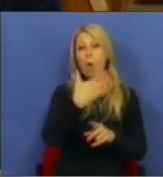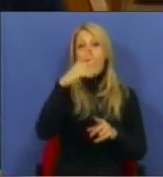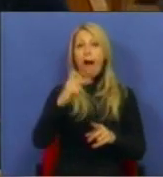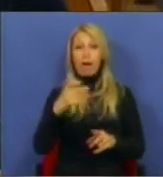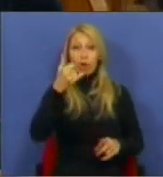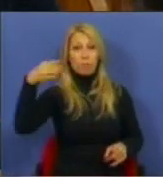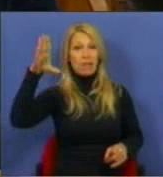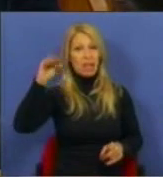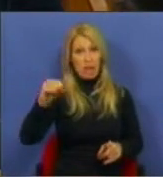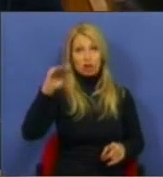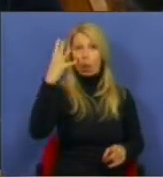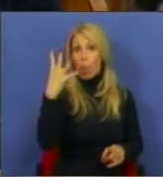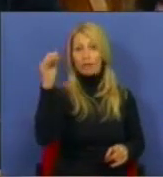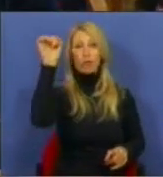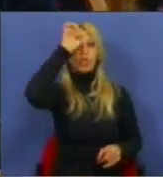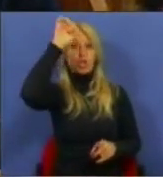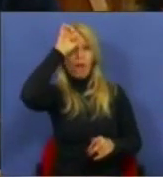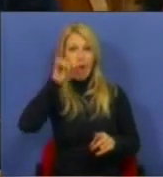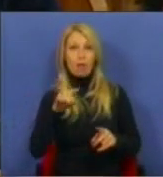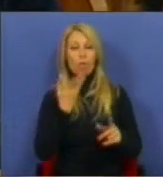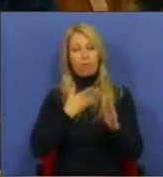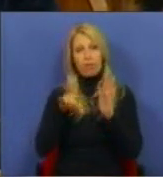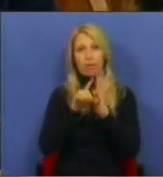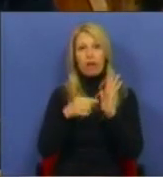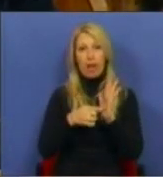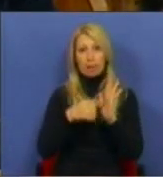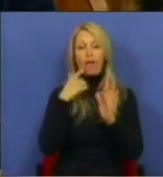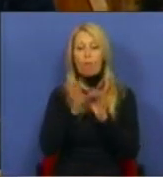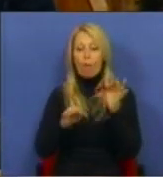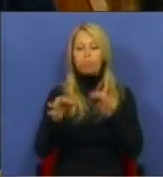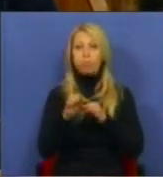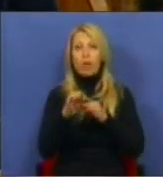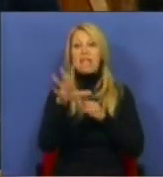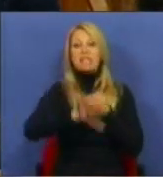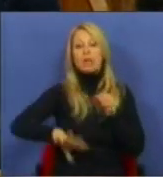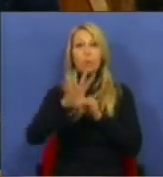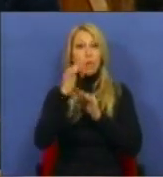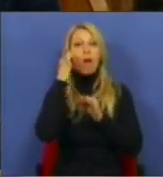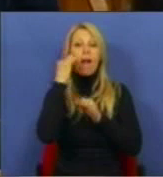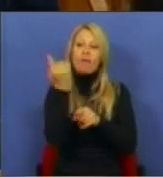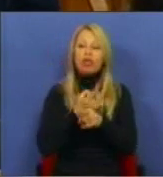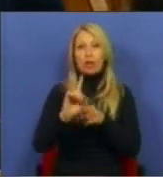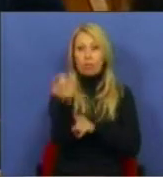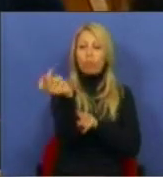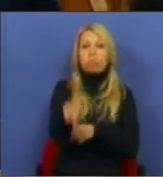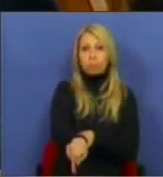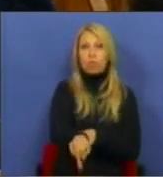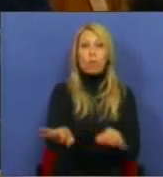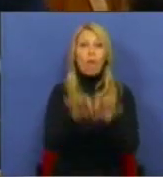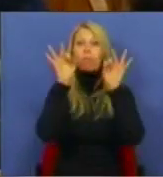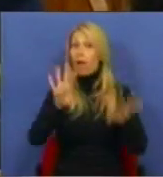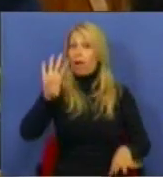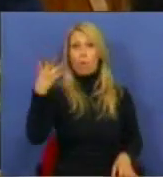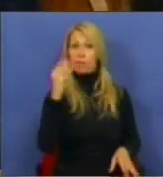janeiro, seja ajustado às situações de gravidade excepcional como as que estão a ser vividas na região do